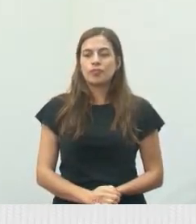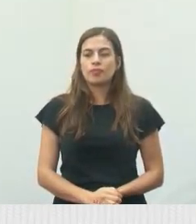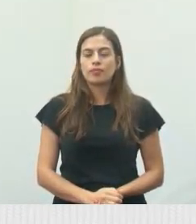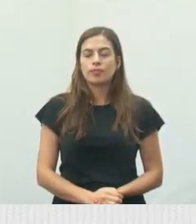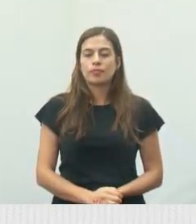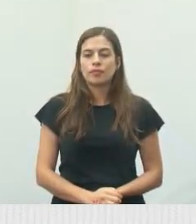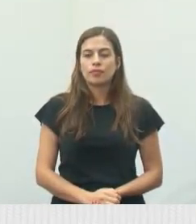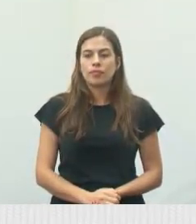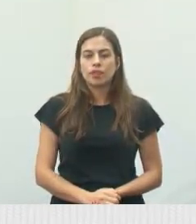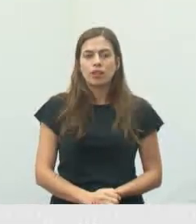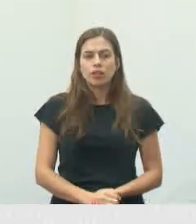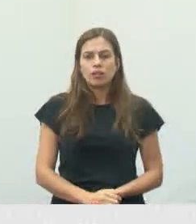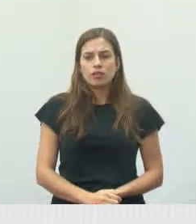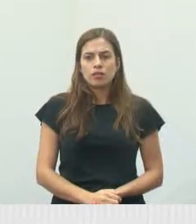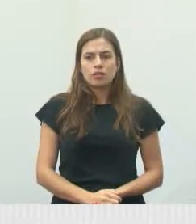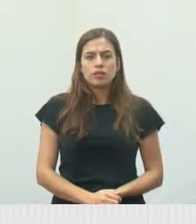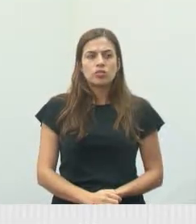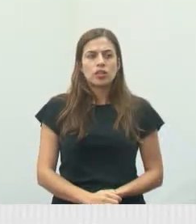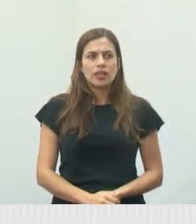Foi muito legal.